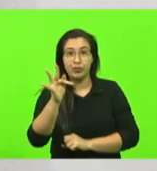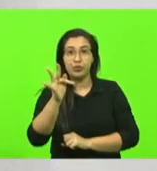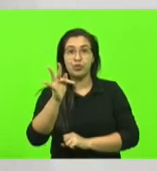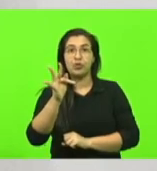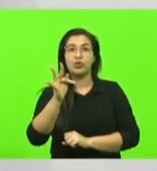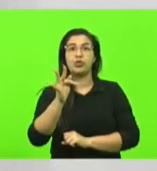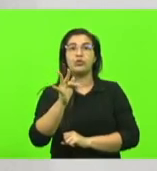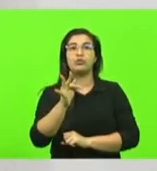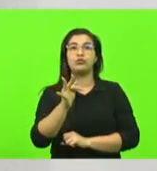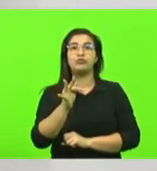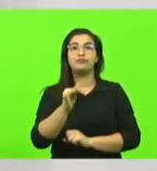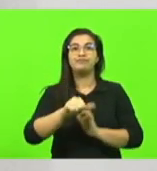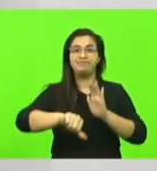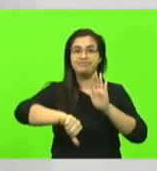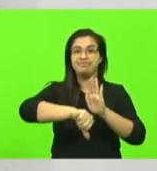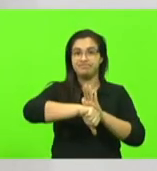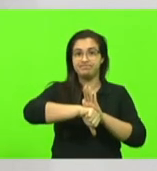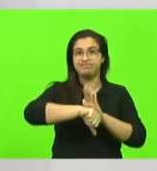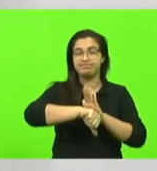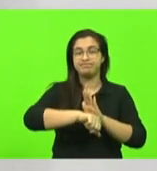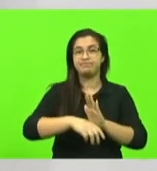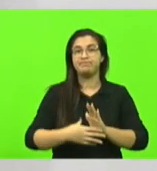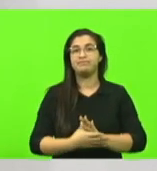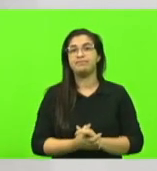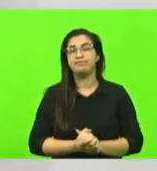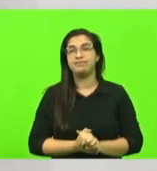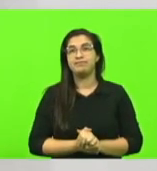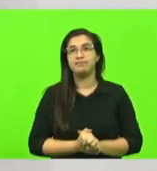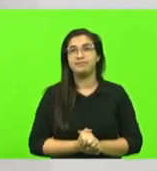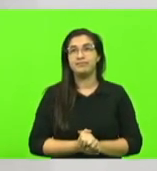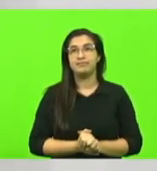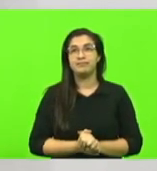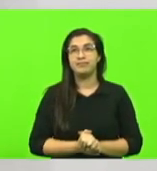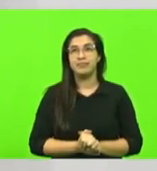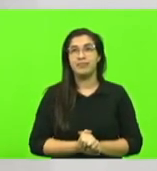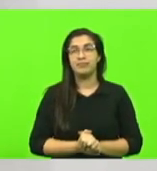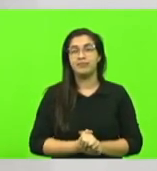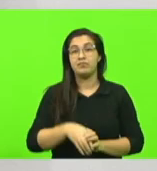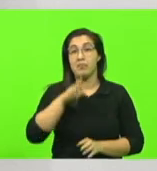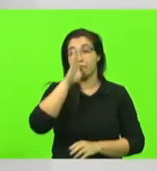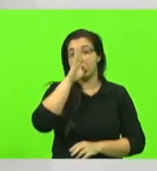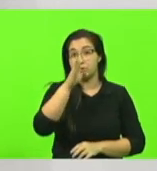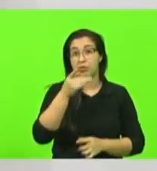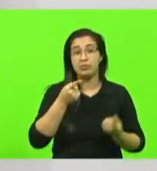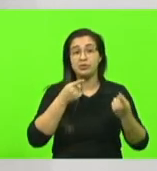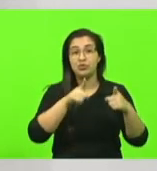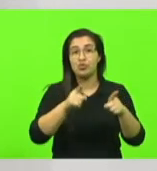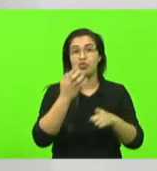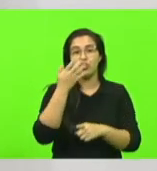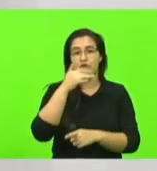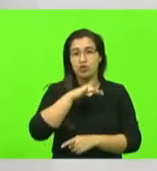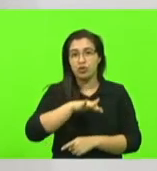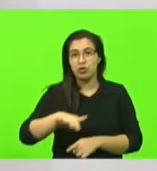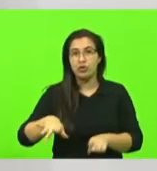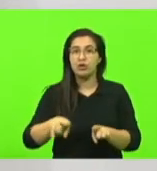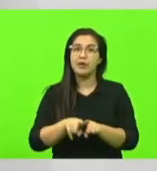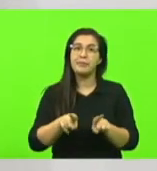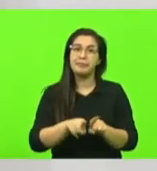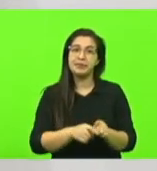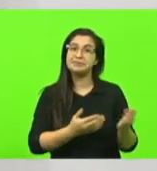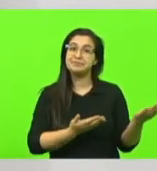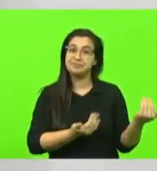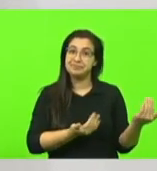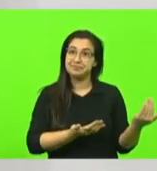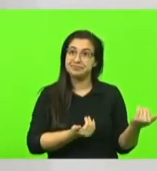de algum ato criminoso principalmente contra crianças e adolescentes e